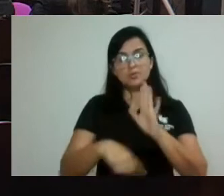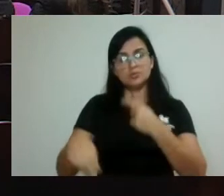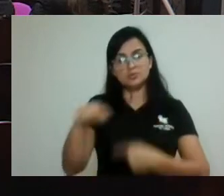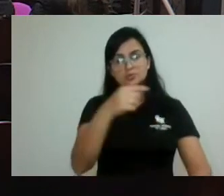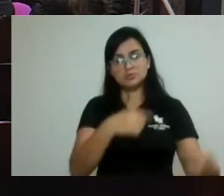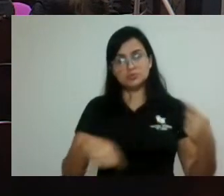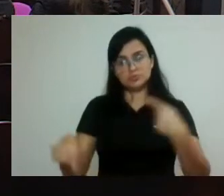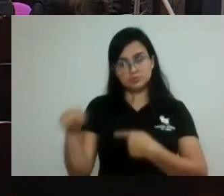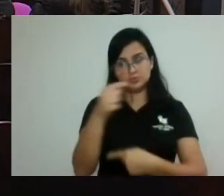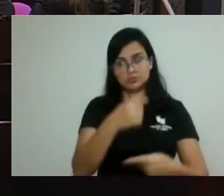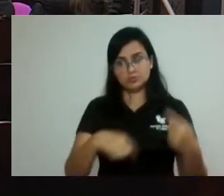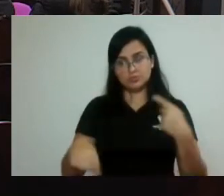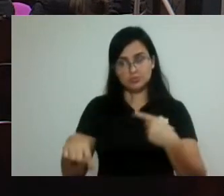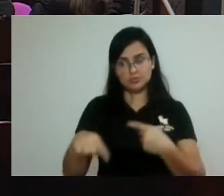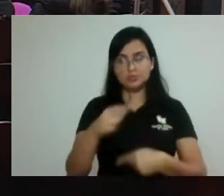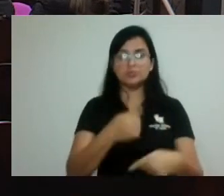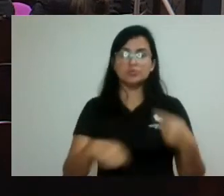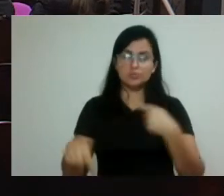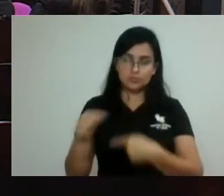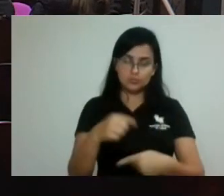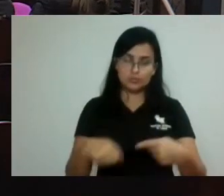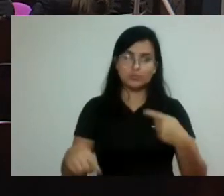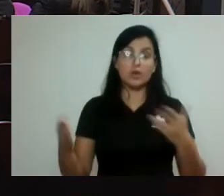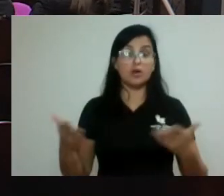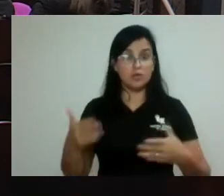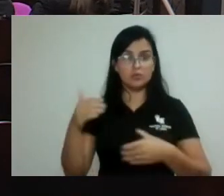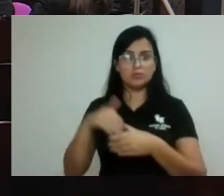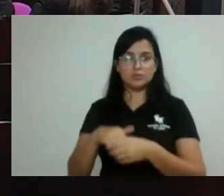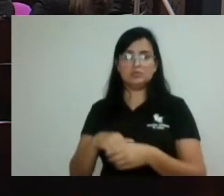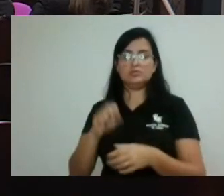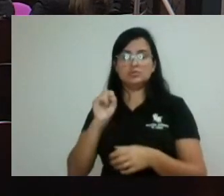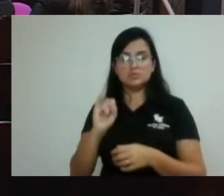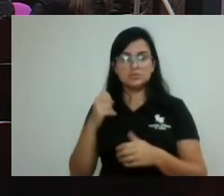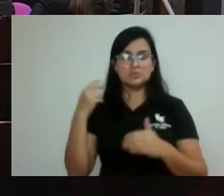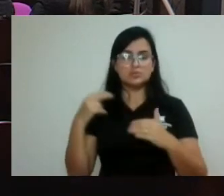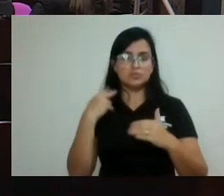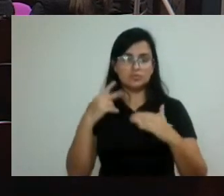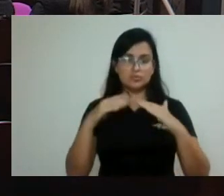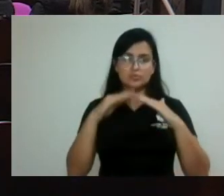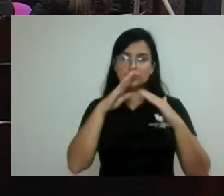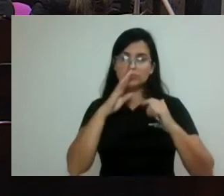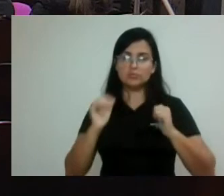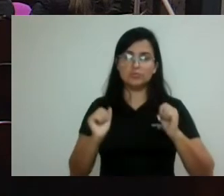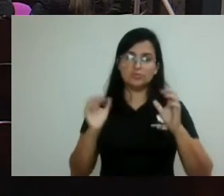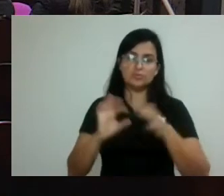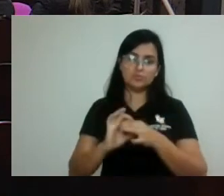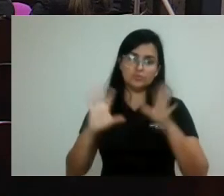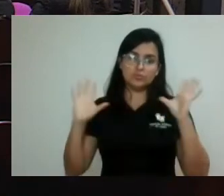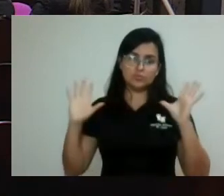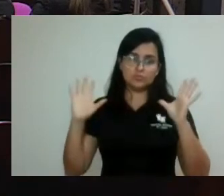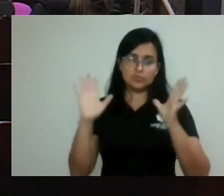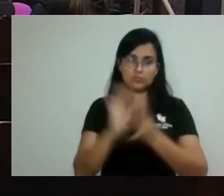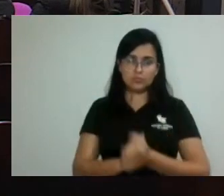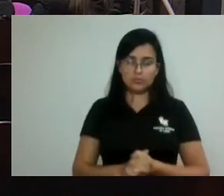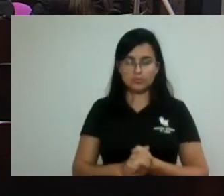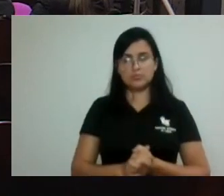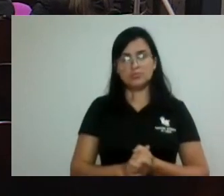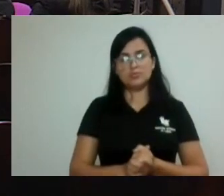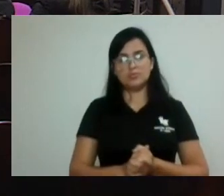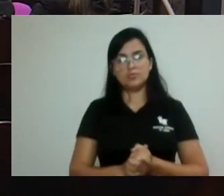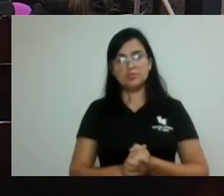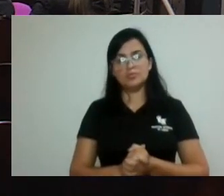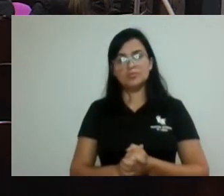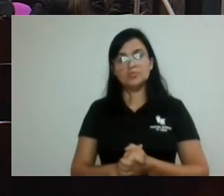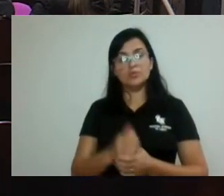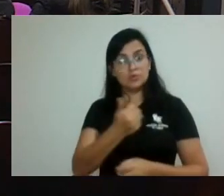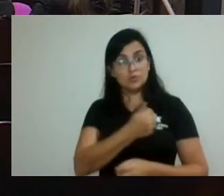É em discussão, encerrada a discussão e votação. Vereadores e vereadoras concordam, permaneçam como estão. Aprovado. O número seis não está